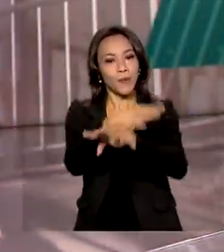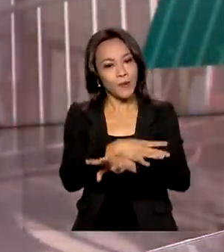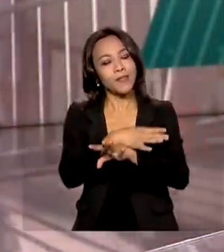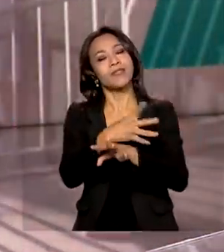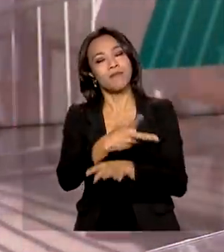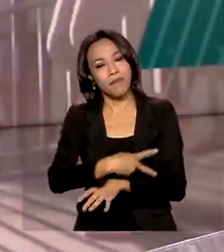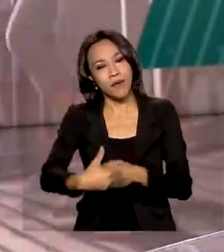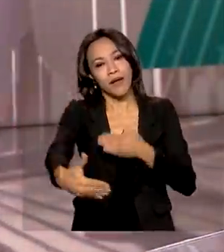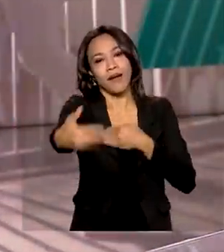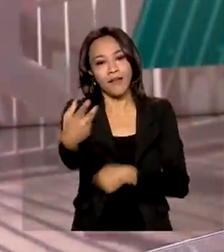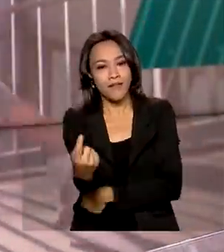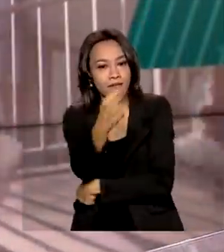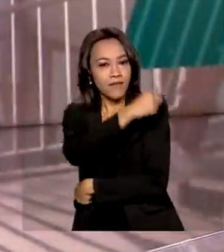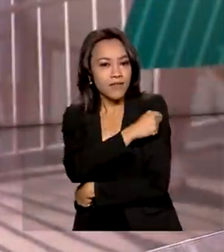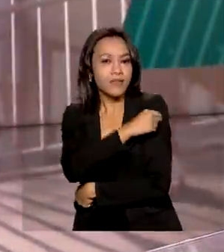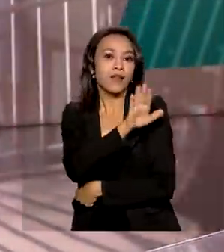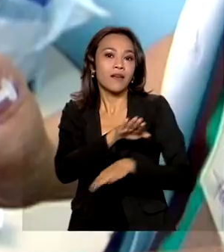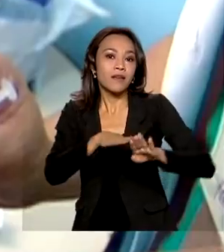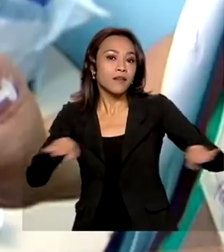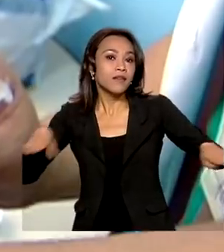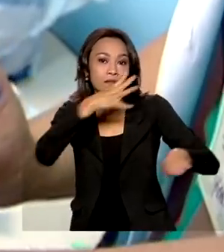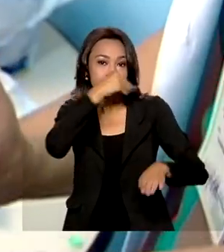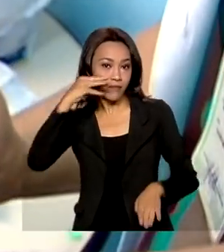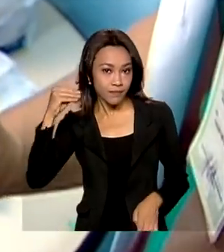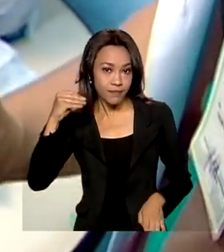as vacinas em crianças e adolescentes.